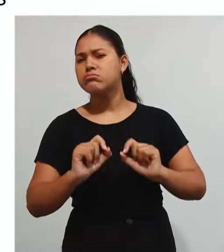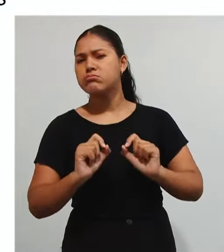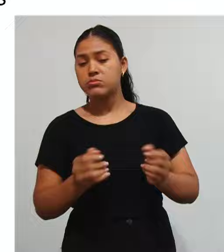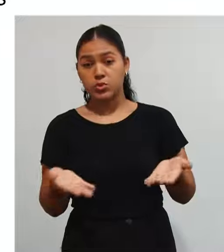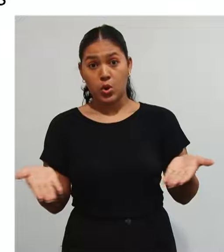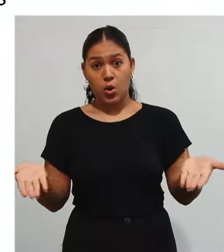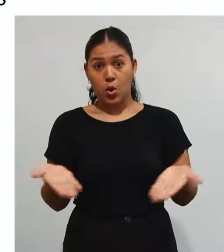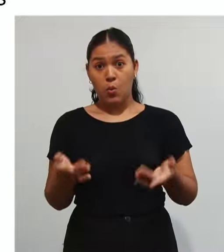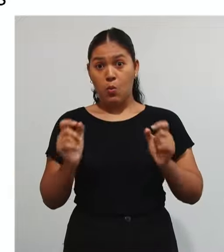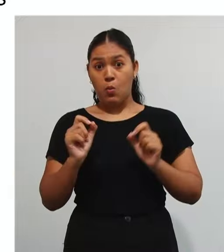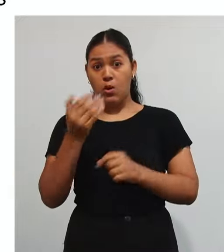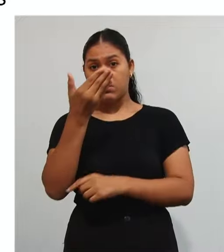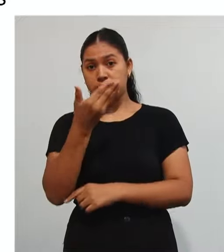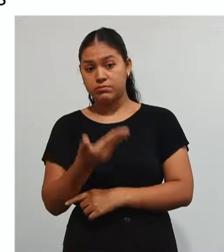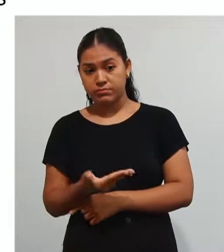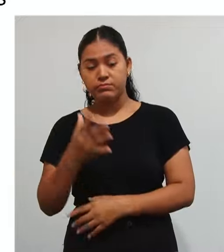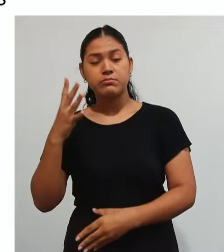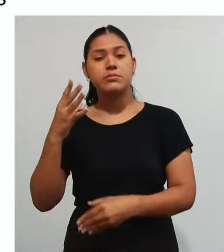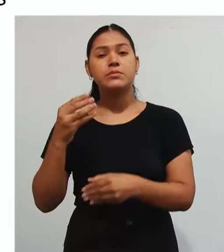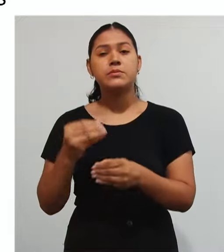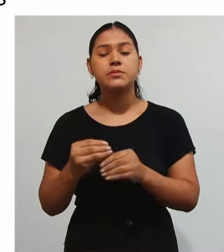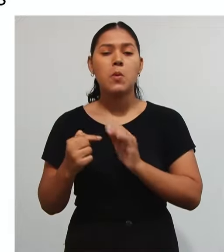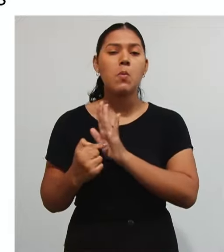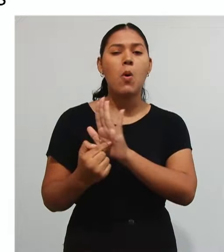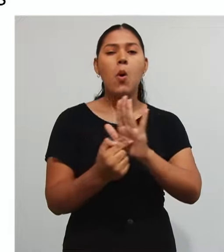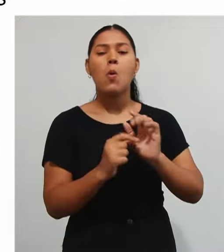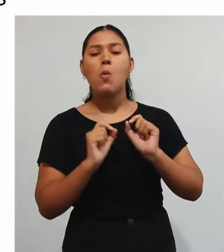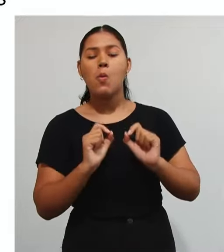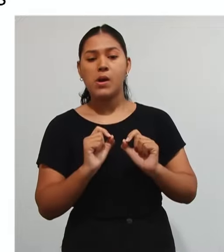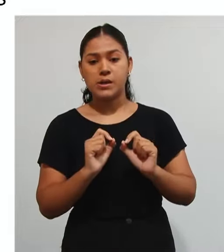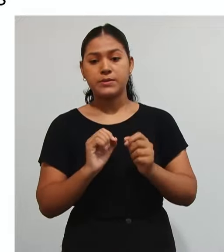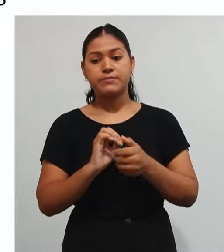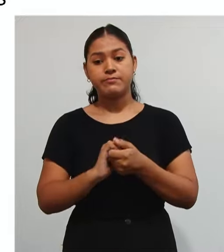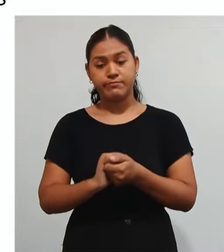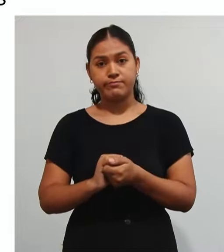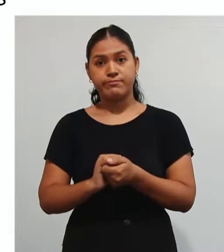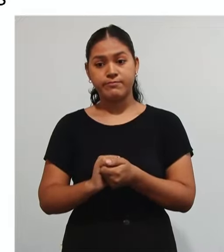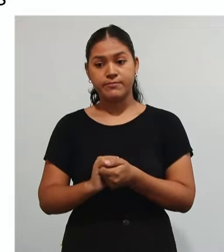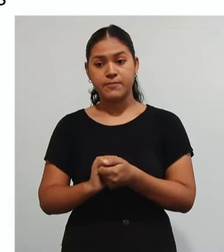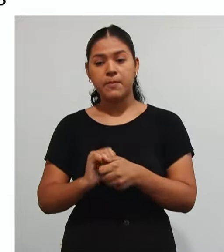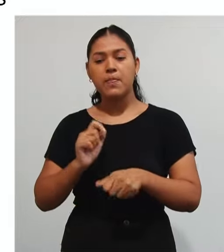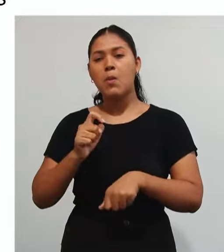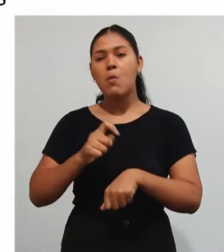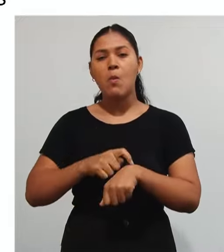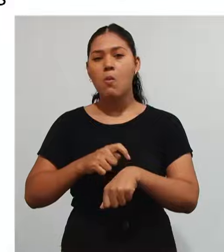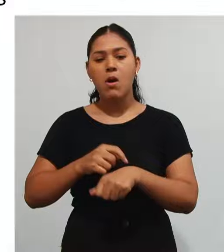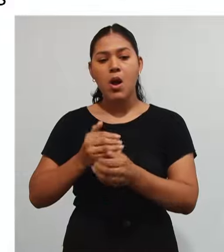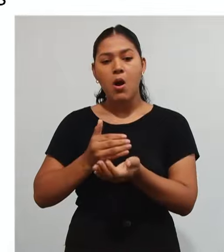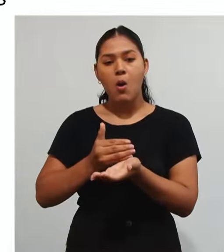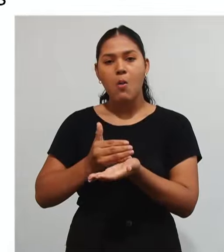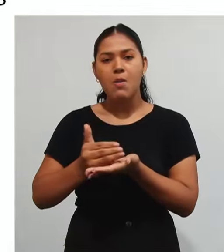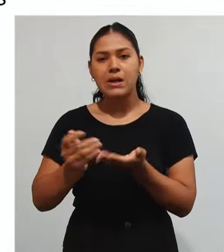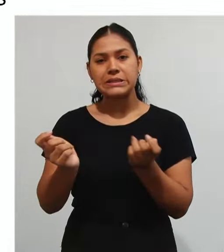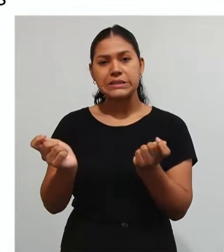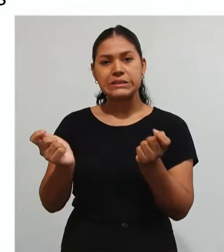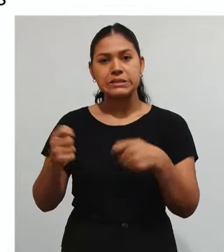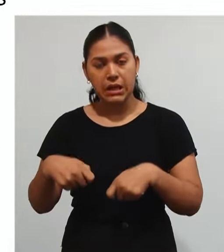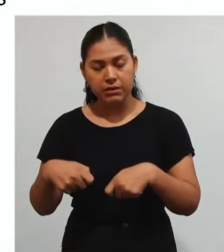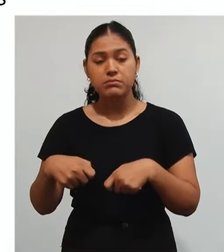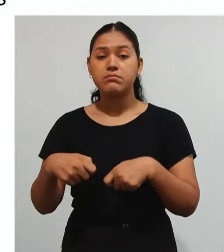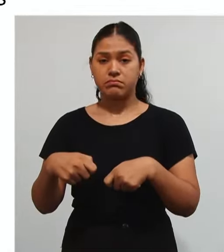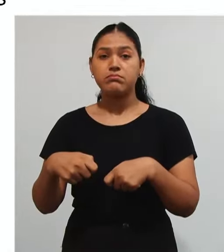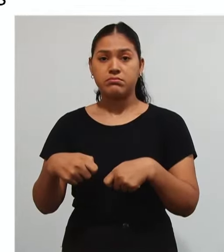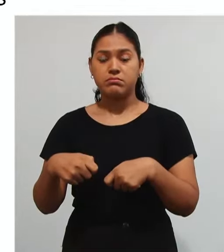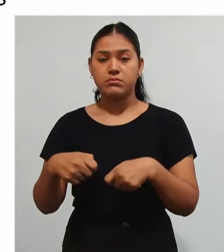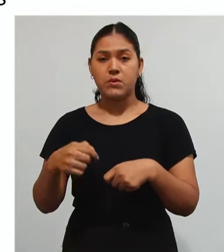pressuposto Nós temos aqui que O momento que emerge A possibilidade De